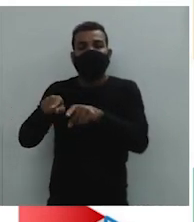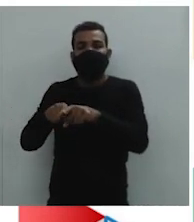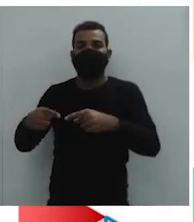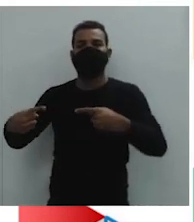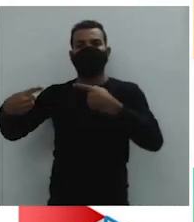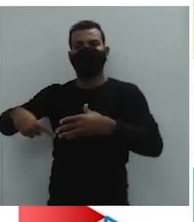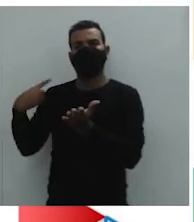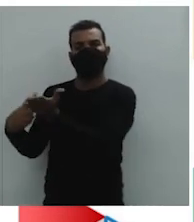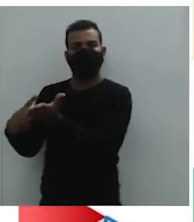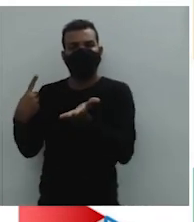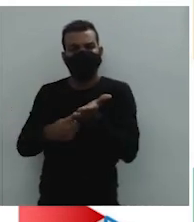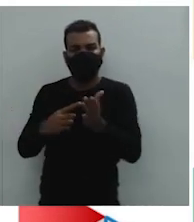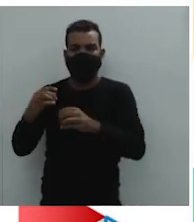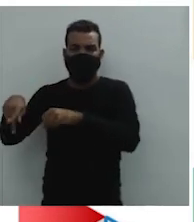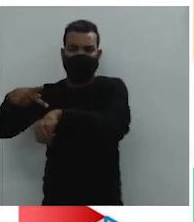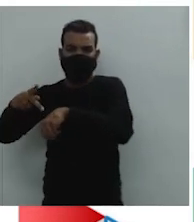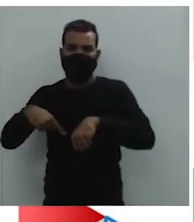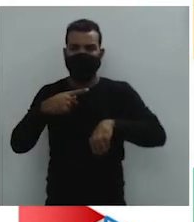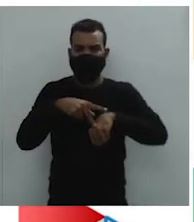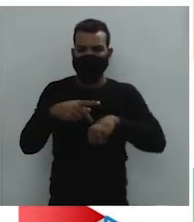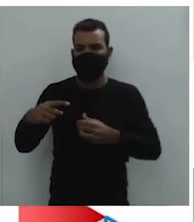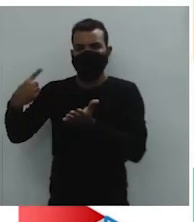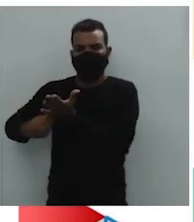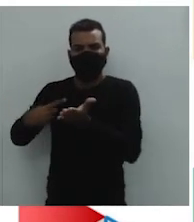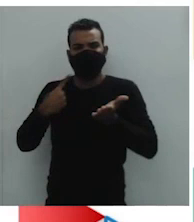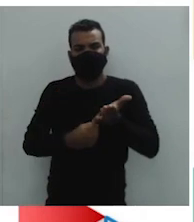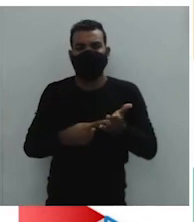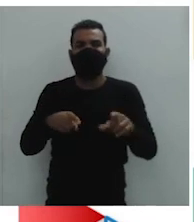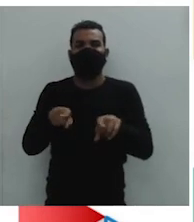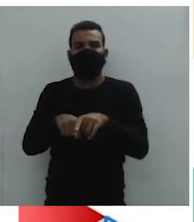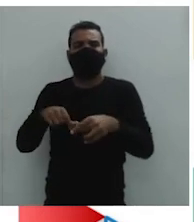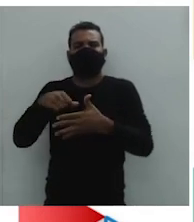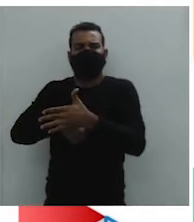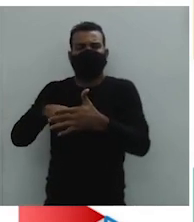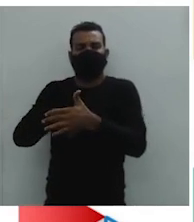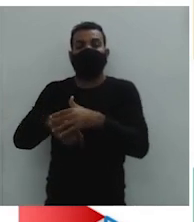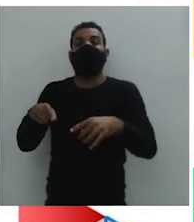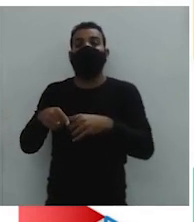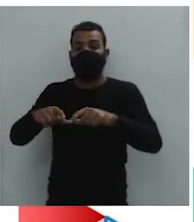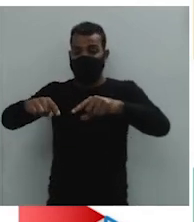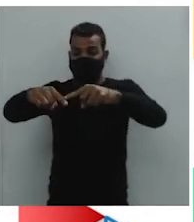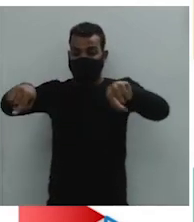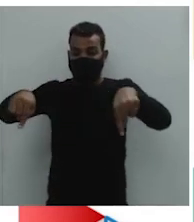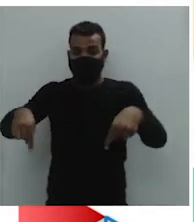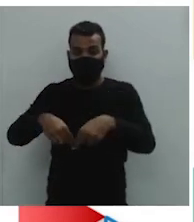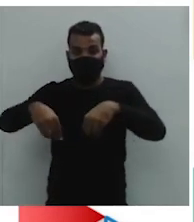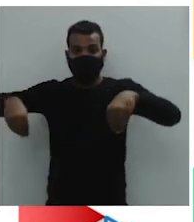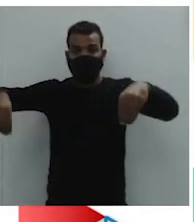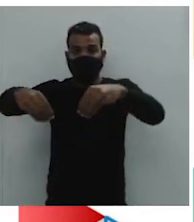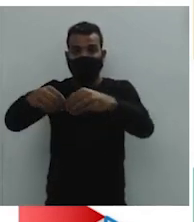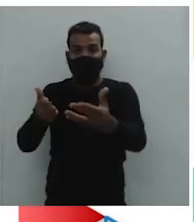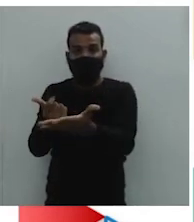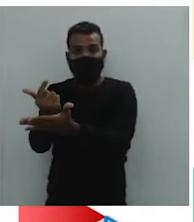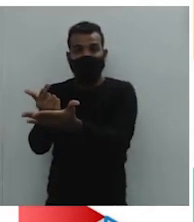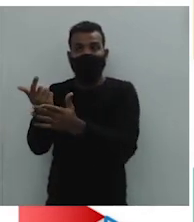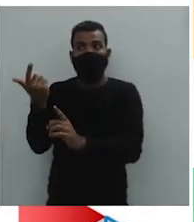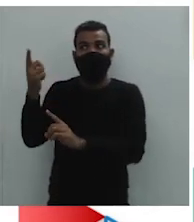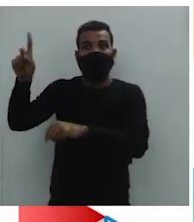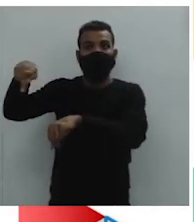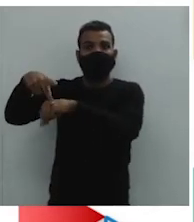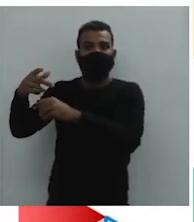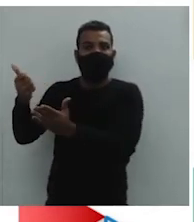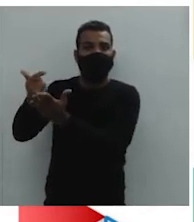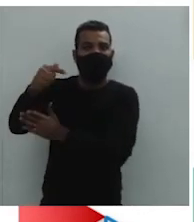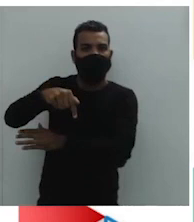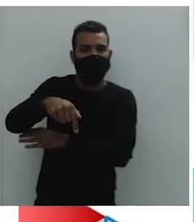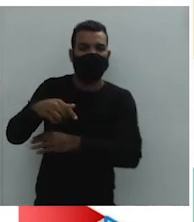internacionais, certo? E acordos e compras de territórios de outros países, isso mesmo.